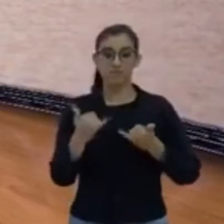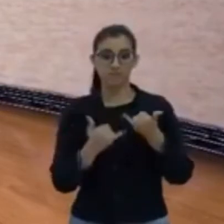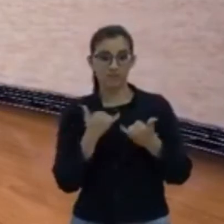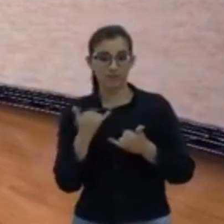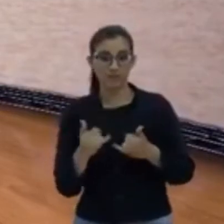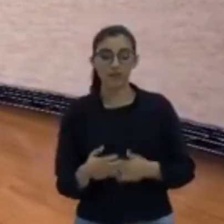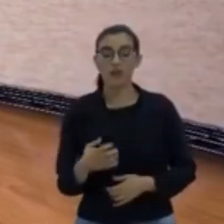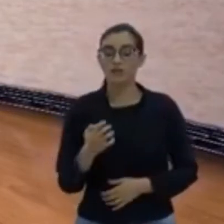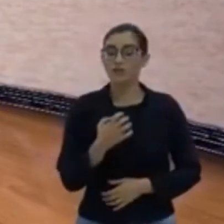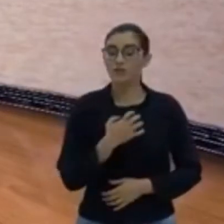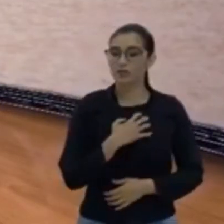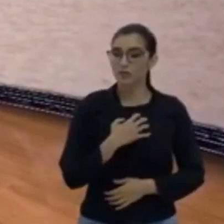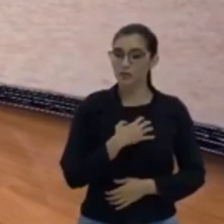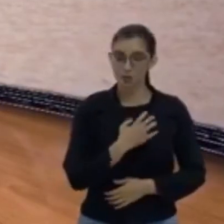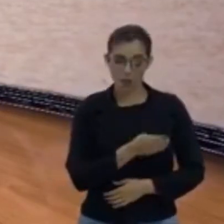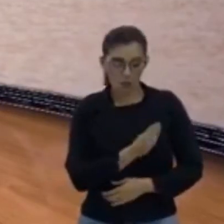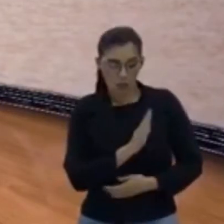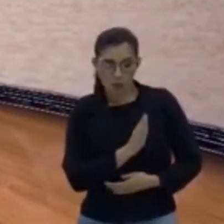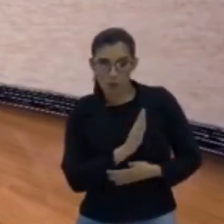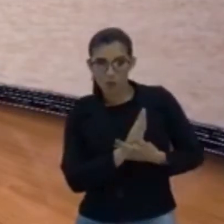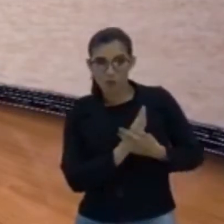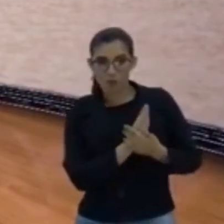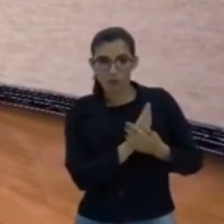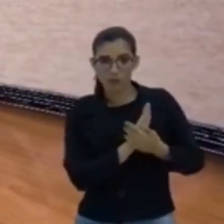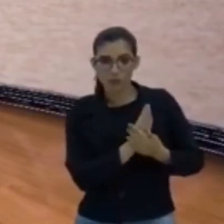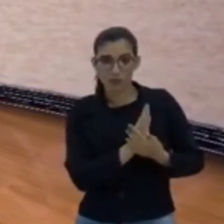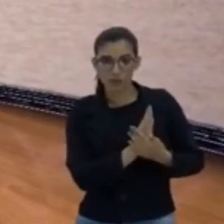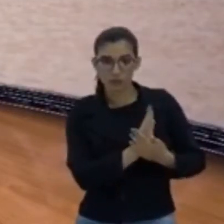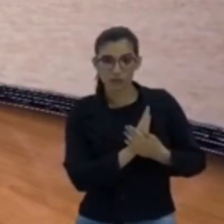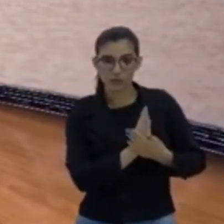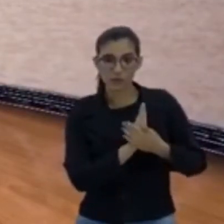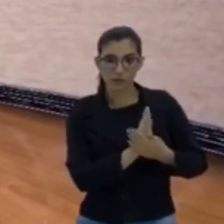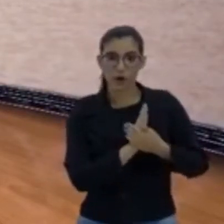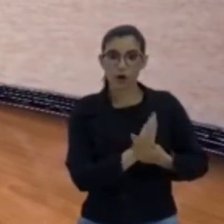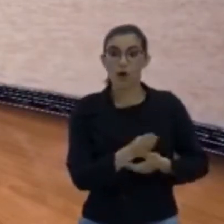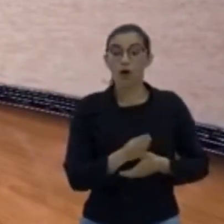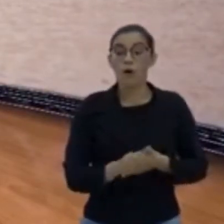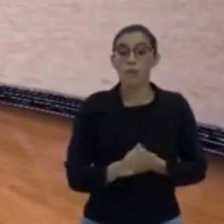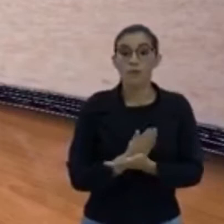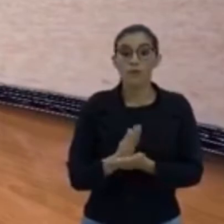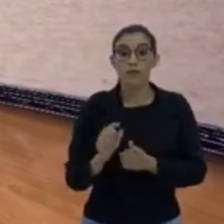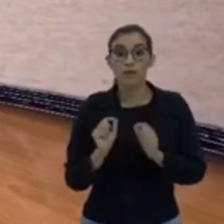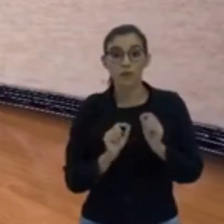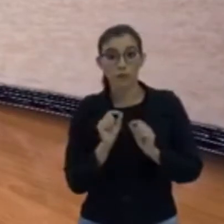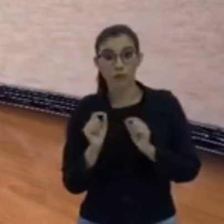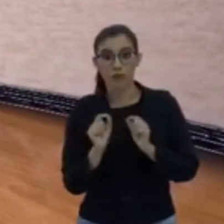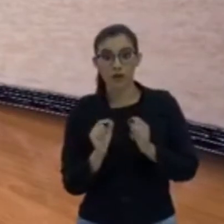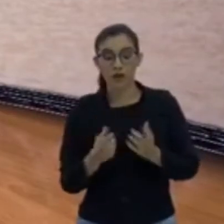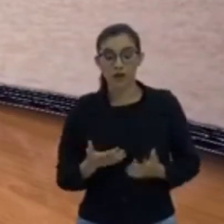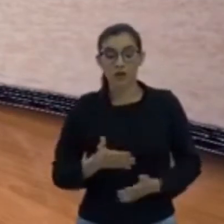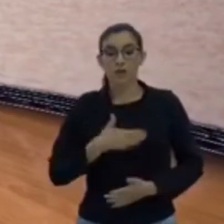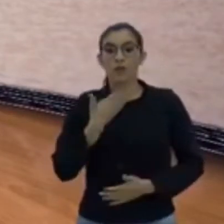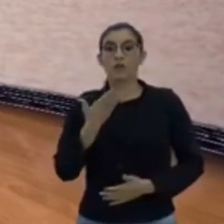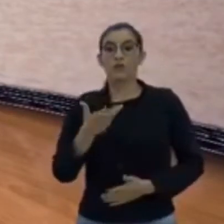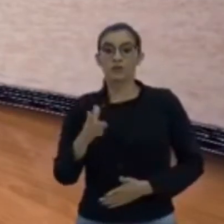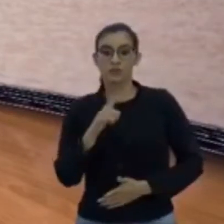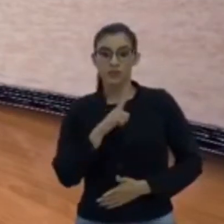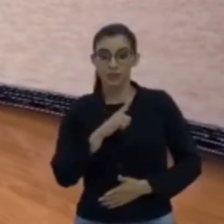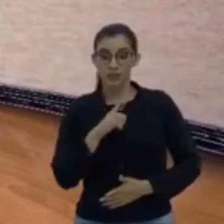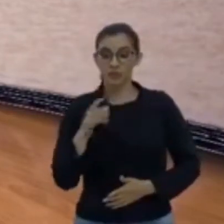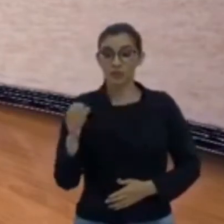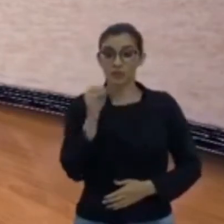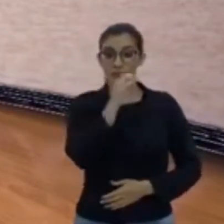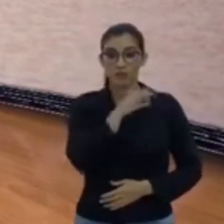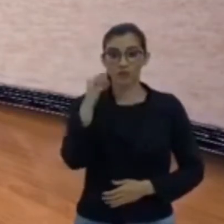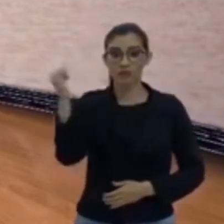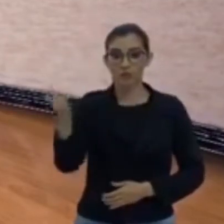Eu estou sentindo cada vez mais o teu coração batendo mais forte, devido a essas emoções que tu está tendo com essas novas informações.